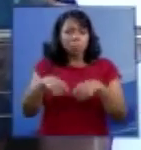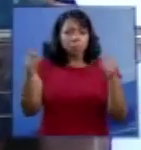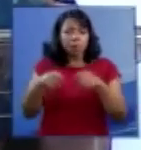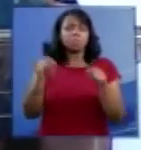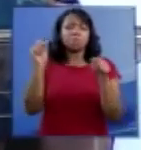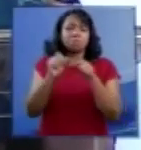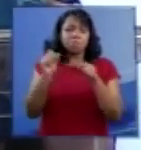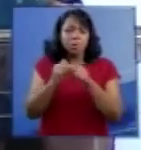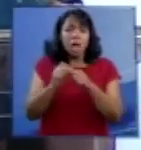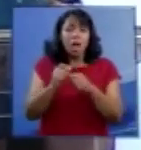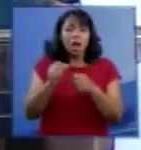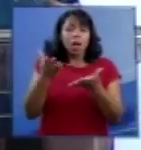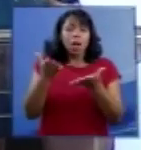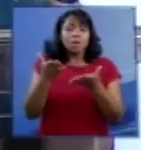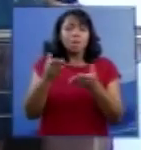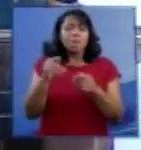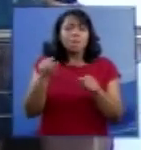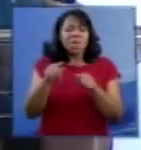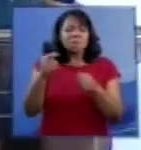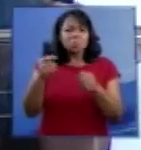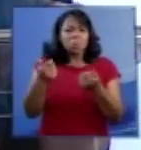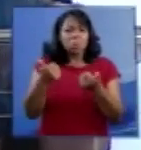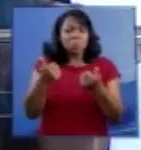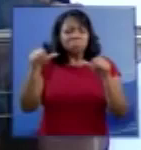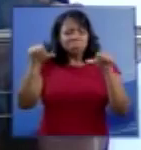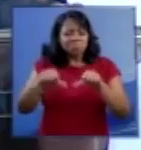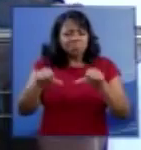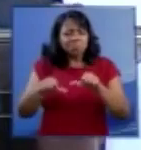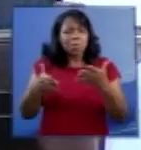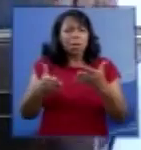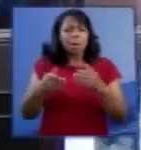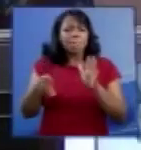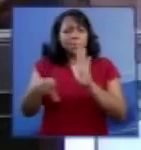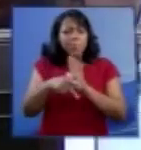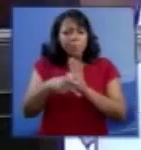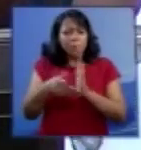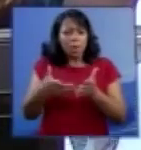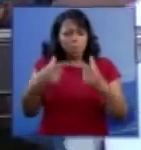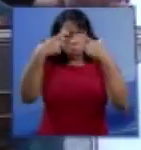atuar mesmo precariamente sobre o seu corpo.